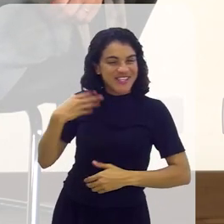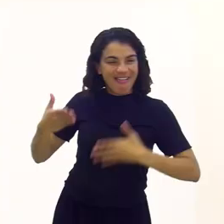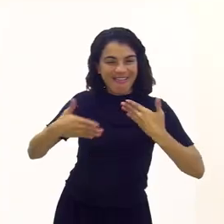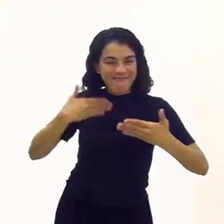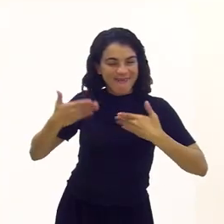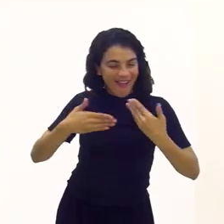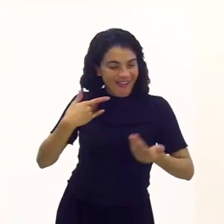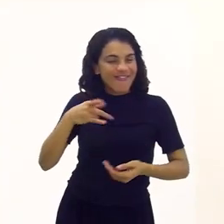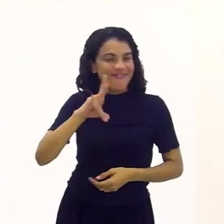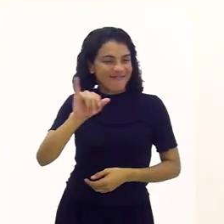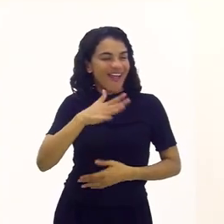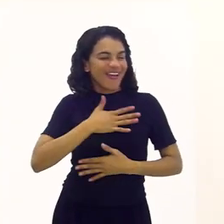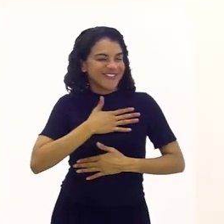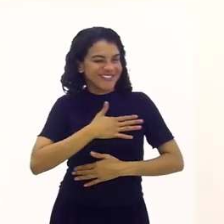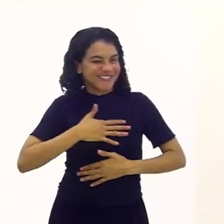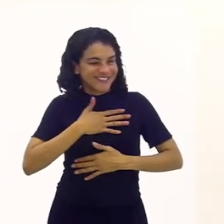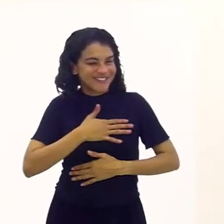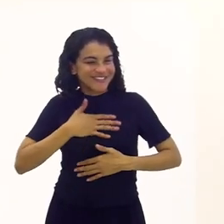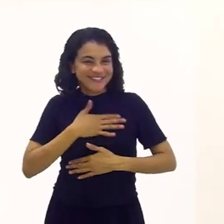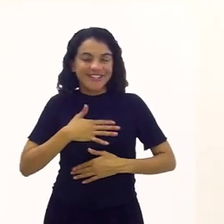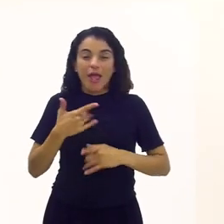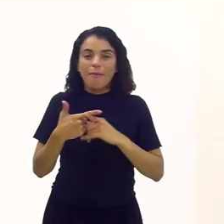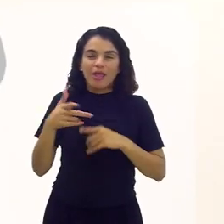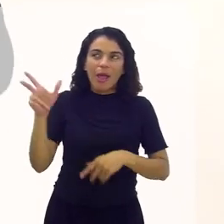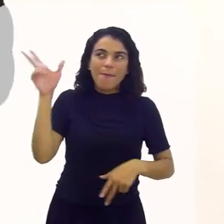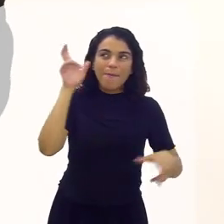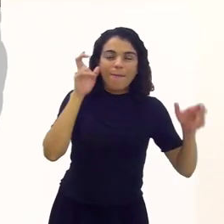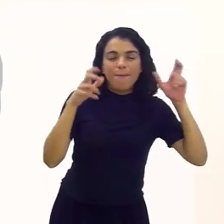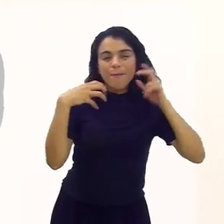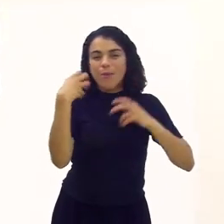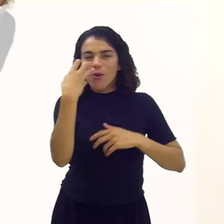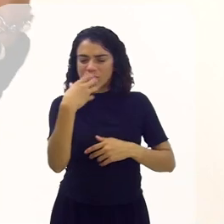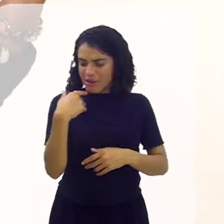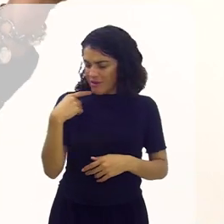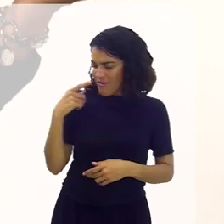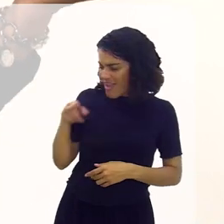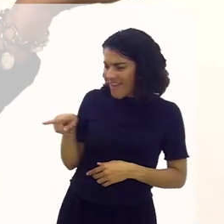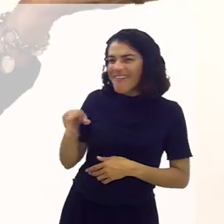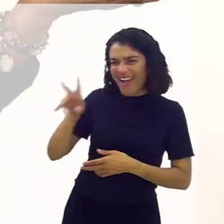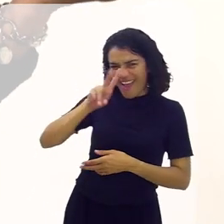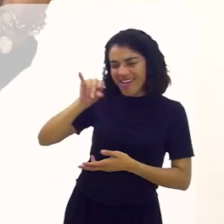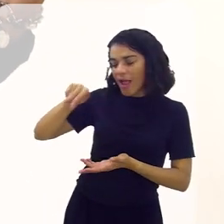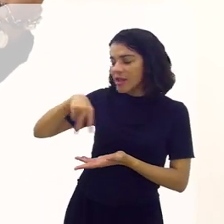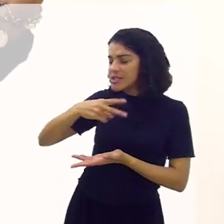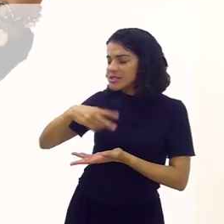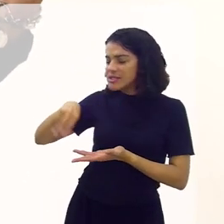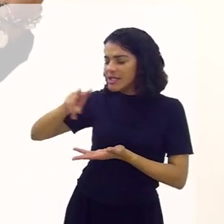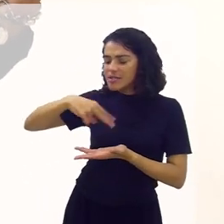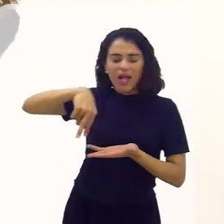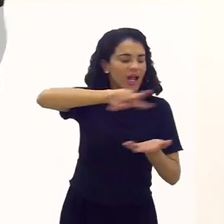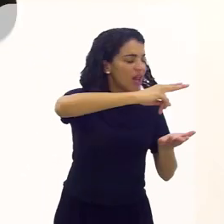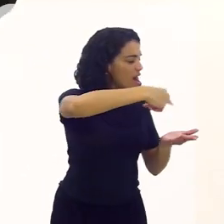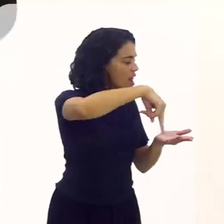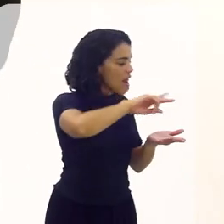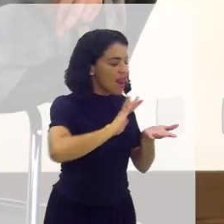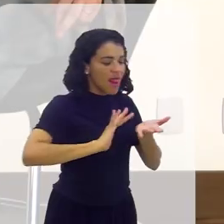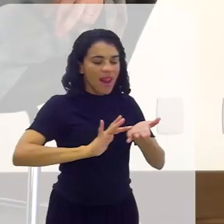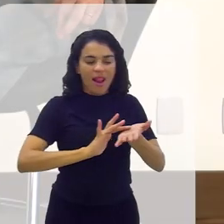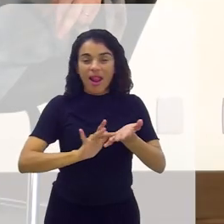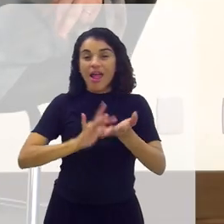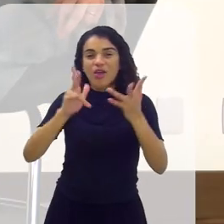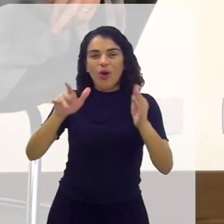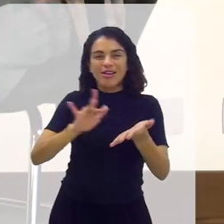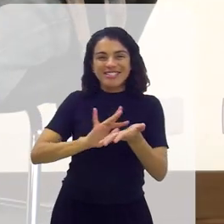então já vi que você vai gostar muito, até porque você vai estar ouvindo música. Quando eu vejo, você está dançando. Você vai estar... Sidney Magal está lá no meio da